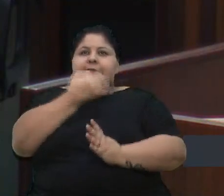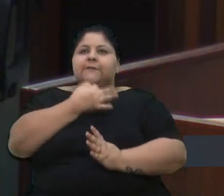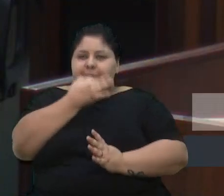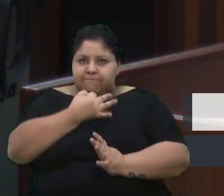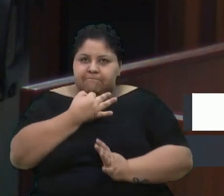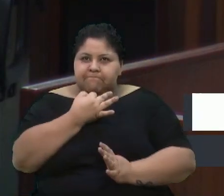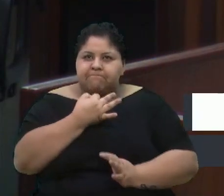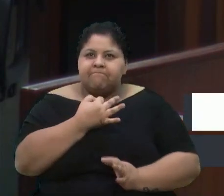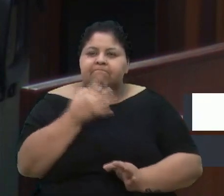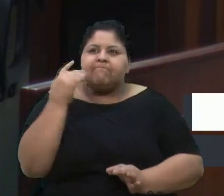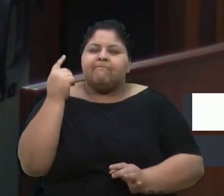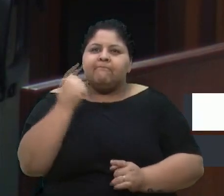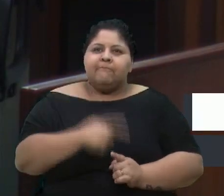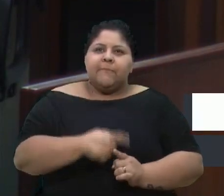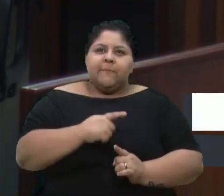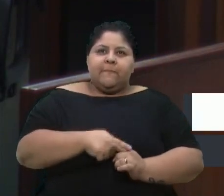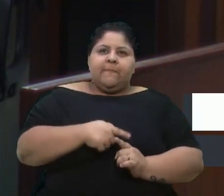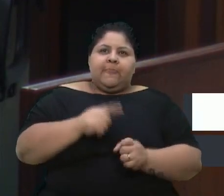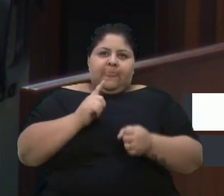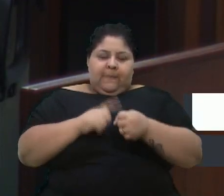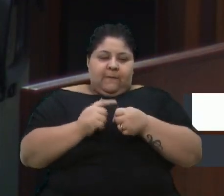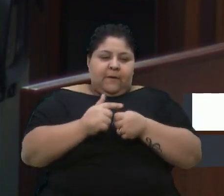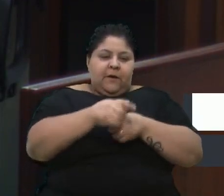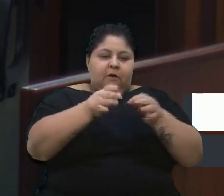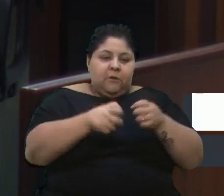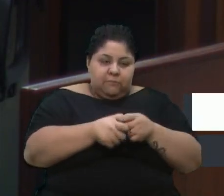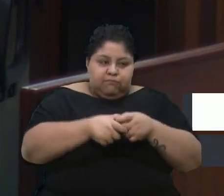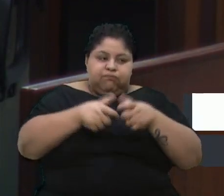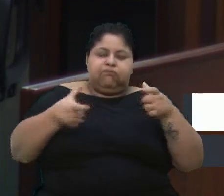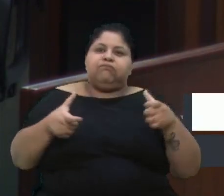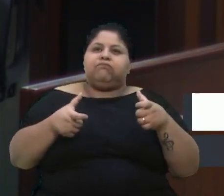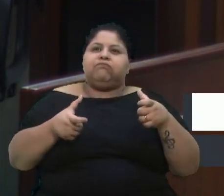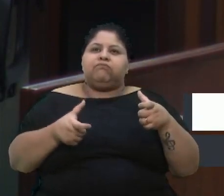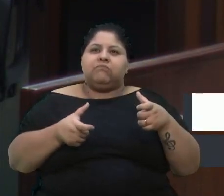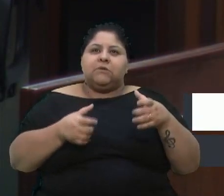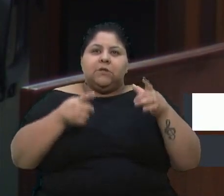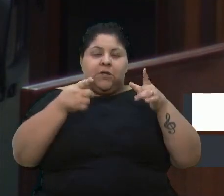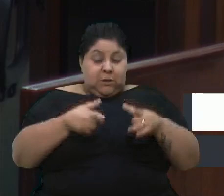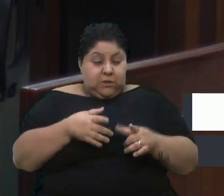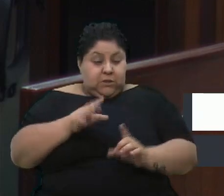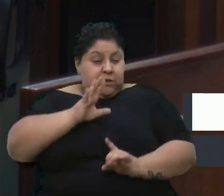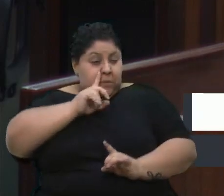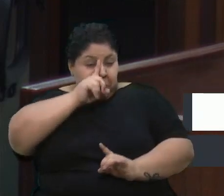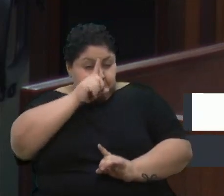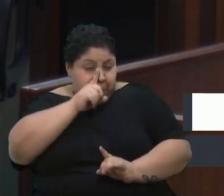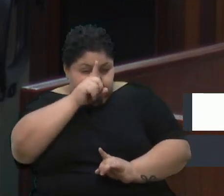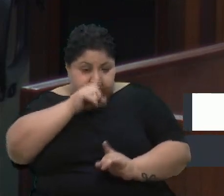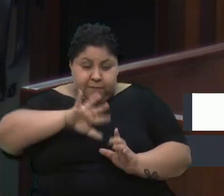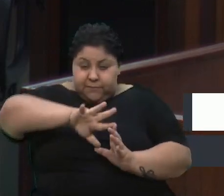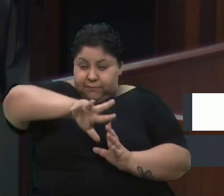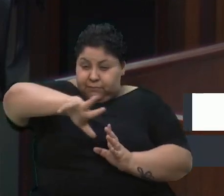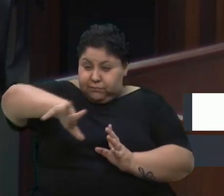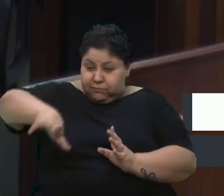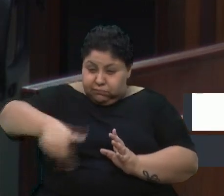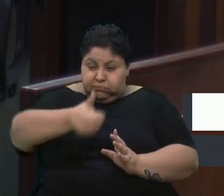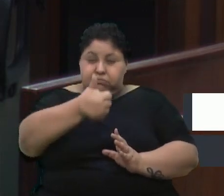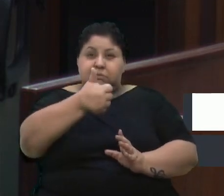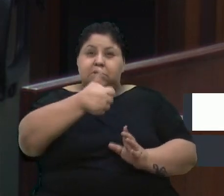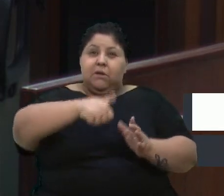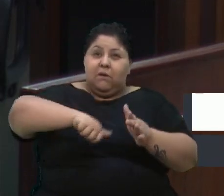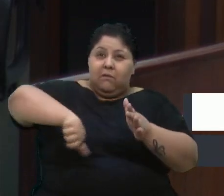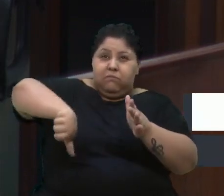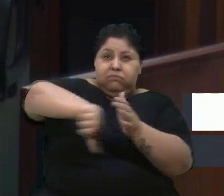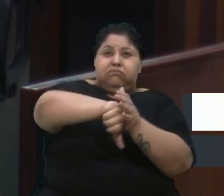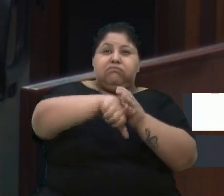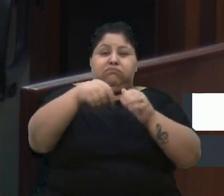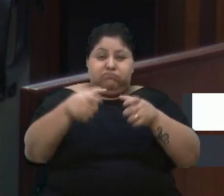Porque uma cidade grande, com certeza, os riscos de roubo, de assaltos, de crimes, são